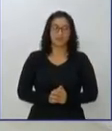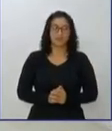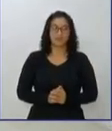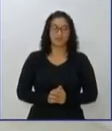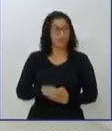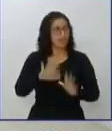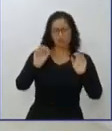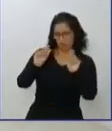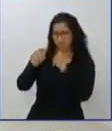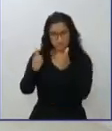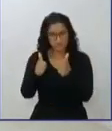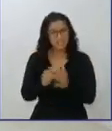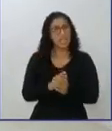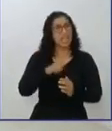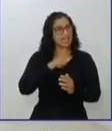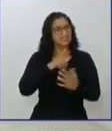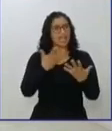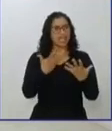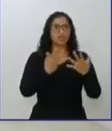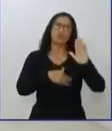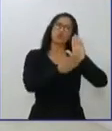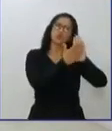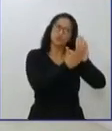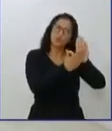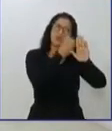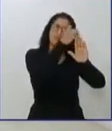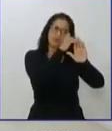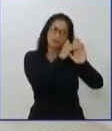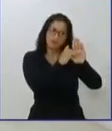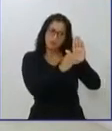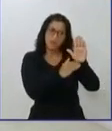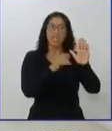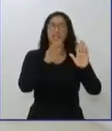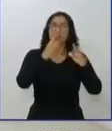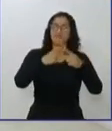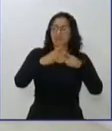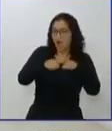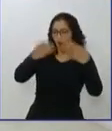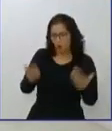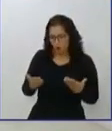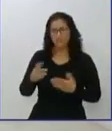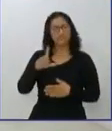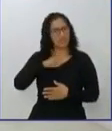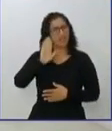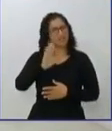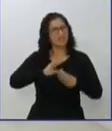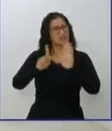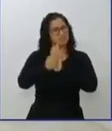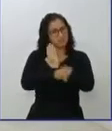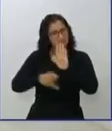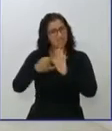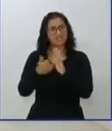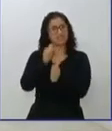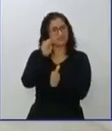exclusivamente da gente poder entender que existem uma gama já de coisas sendo feitas em relação ao atletismo, em relação à natação, em relação ao futebol,